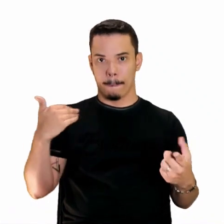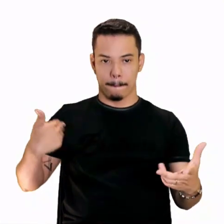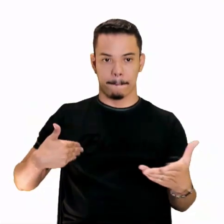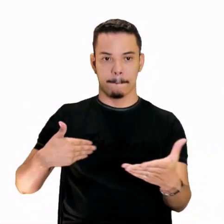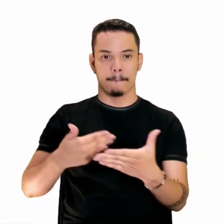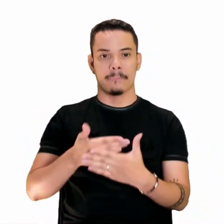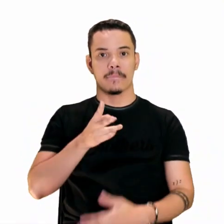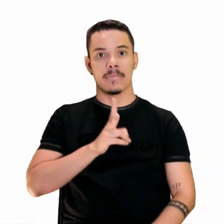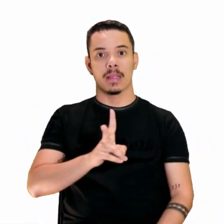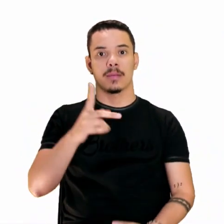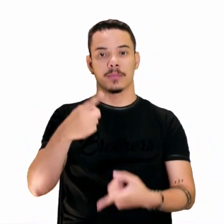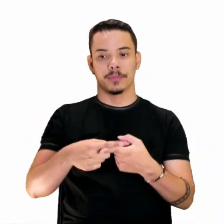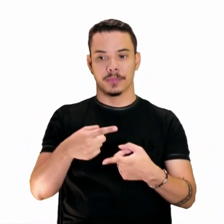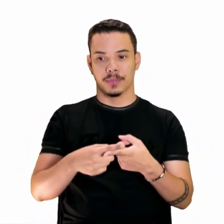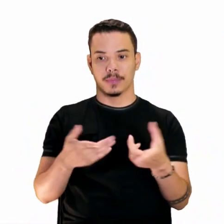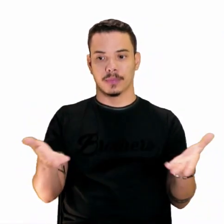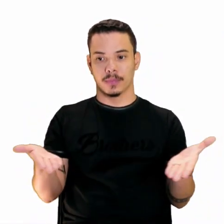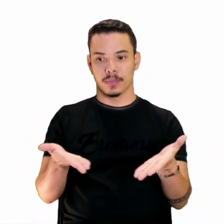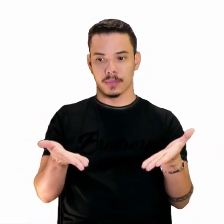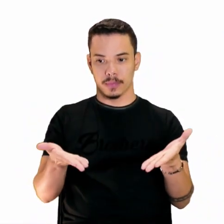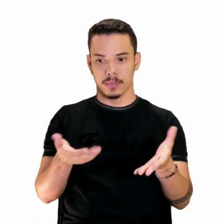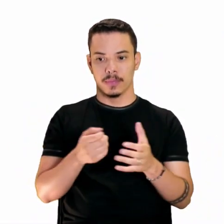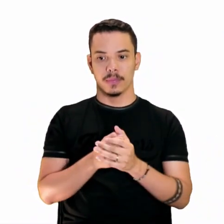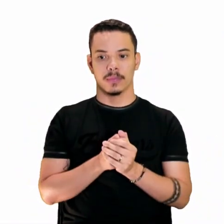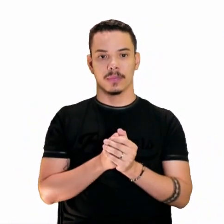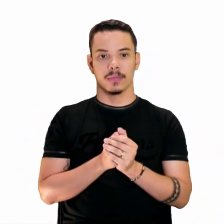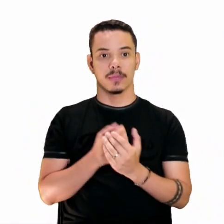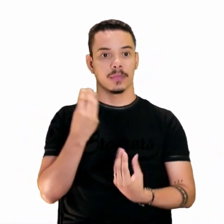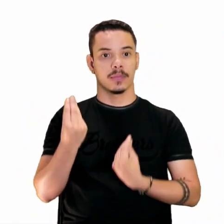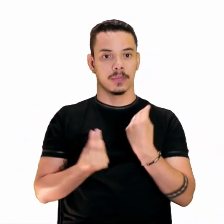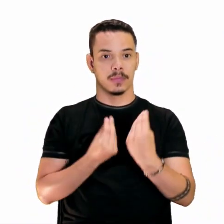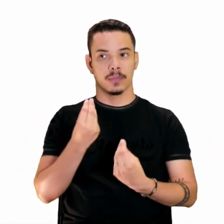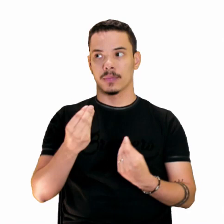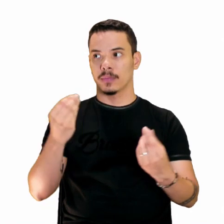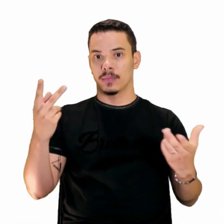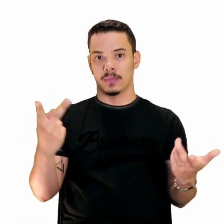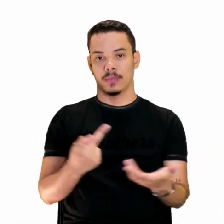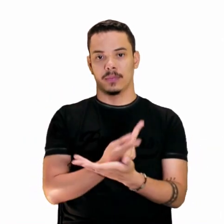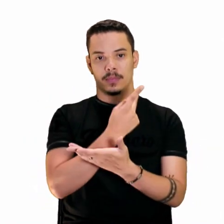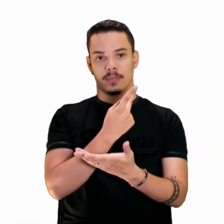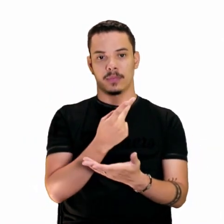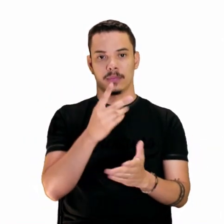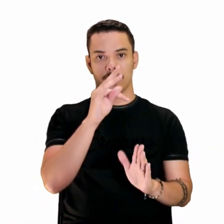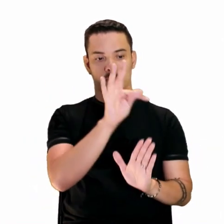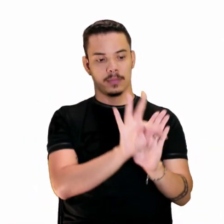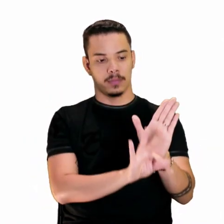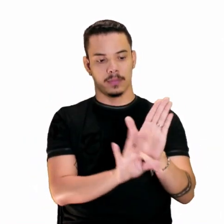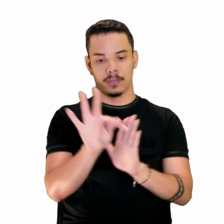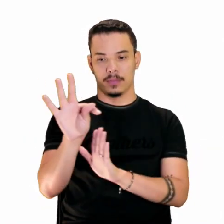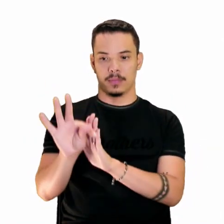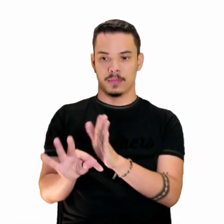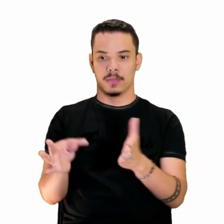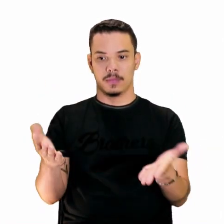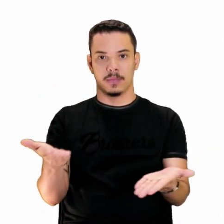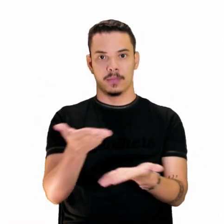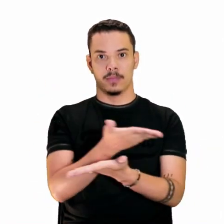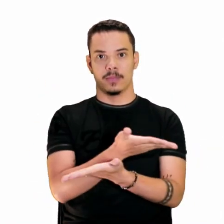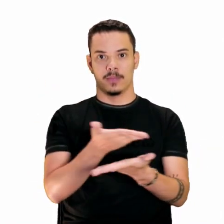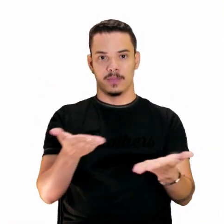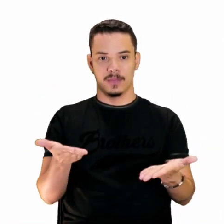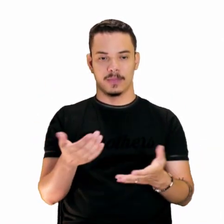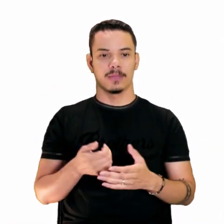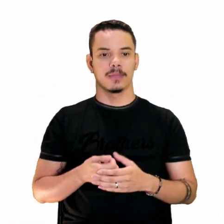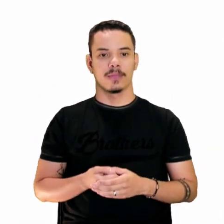então. Porque agora, olha só, de que forma acontece a intertextualidade? Ah,